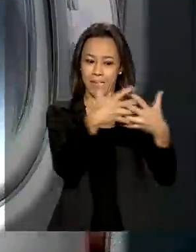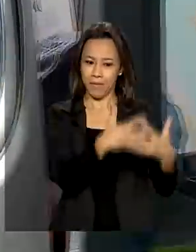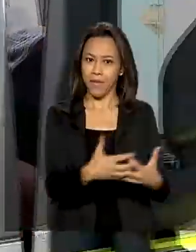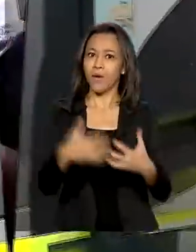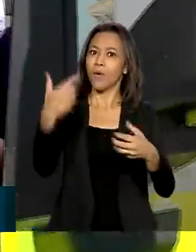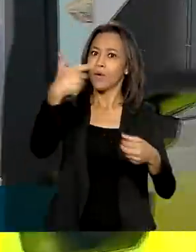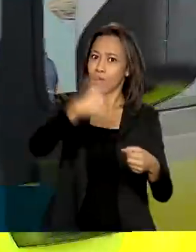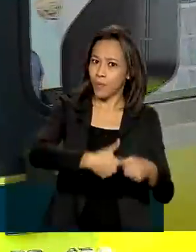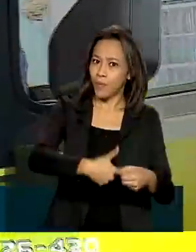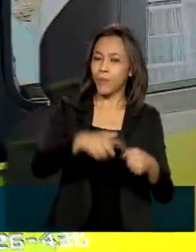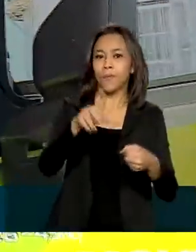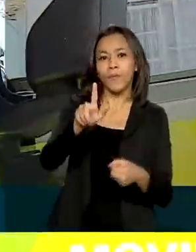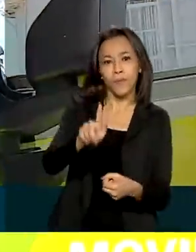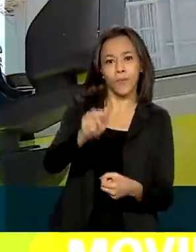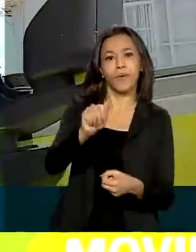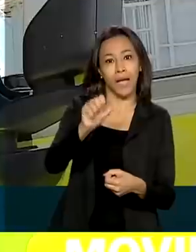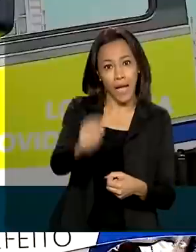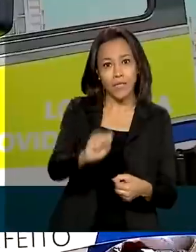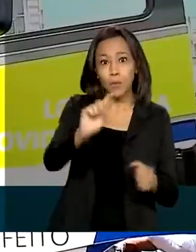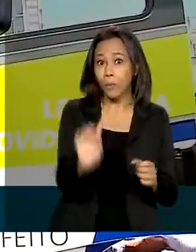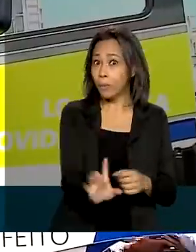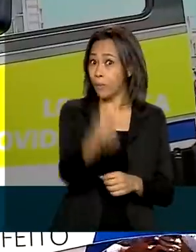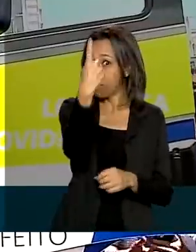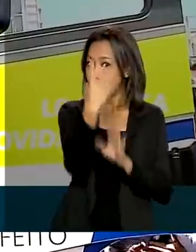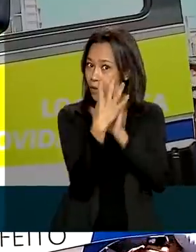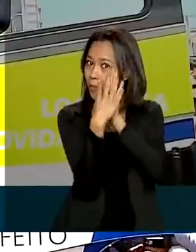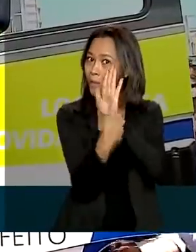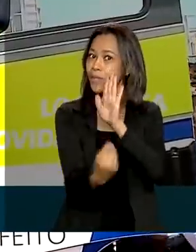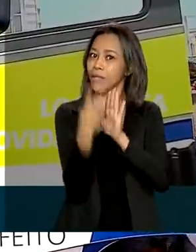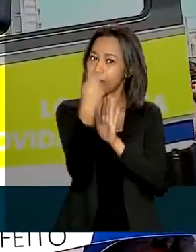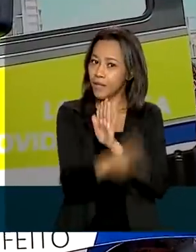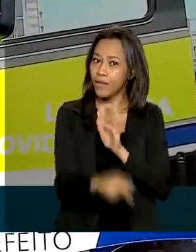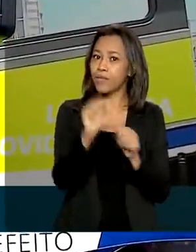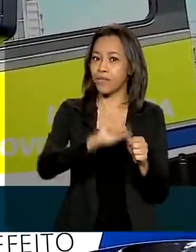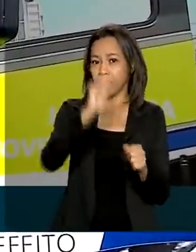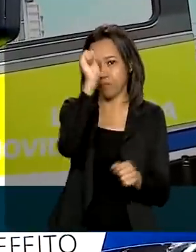a gás, o primeiro deste modelo produzido no país.